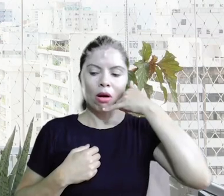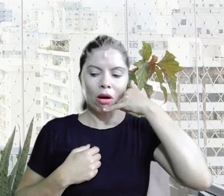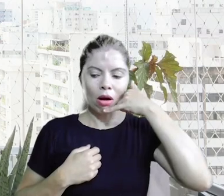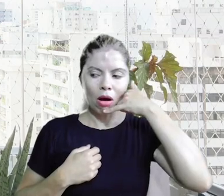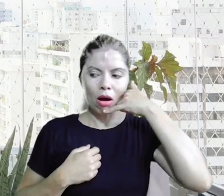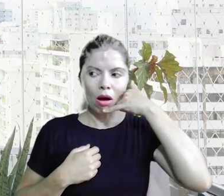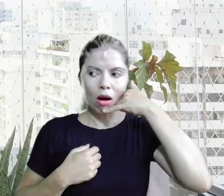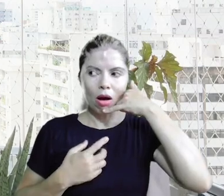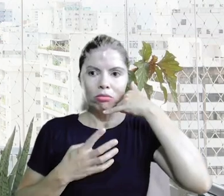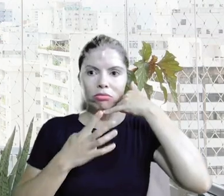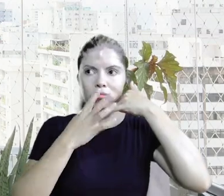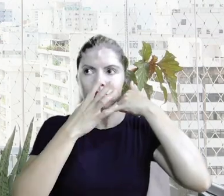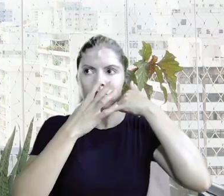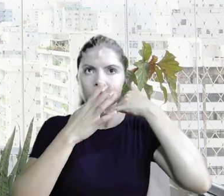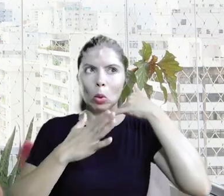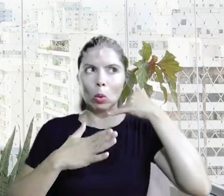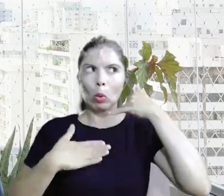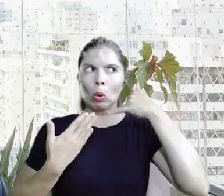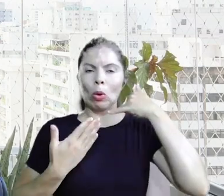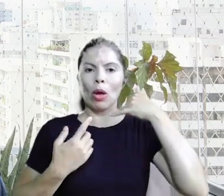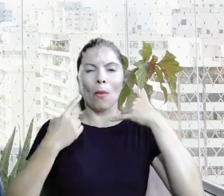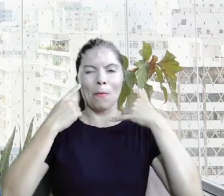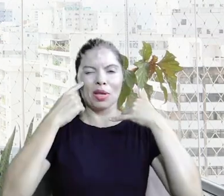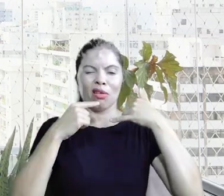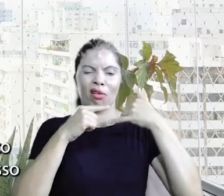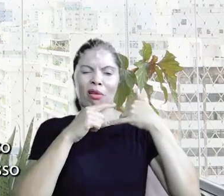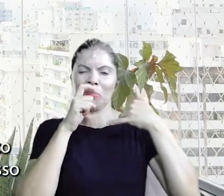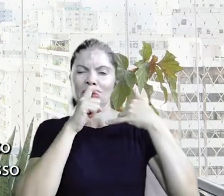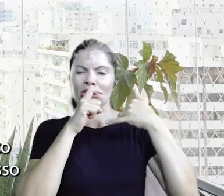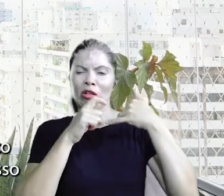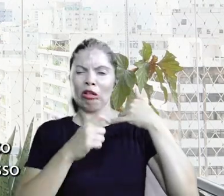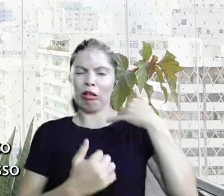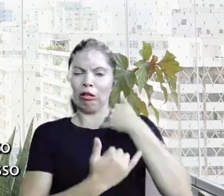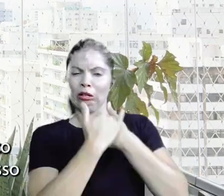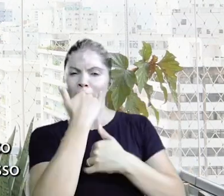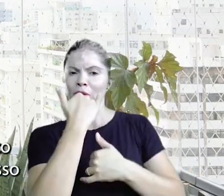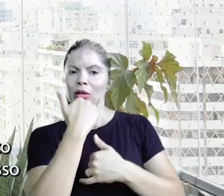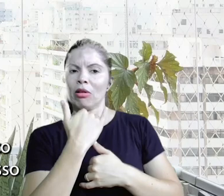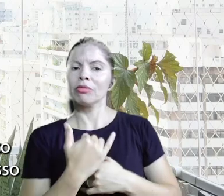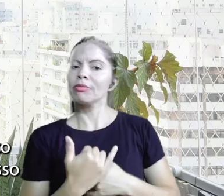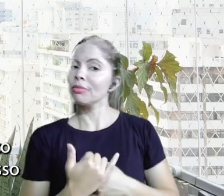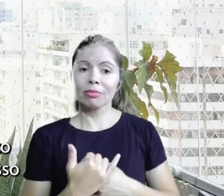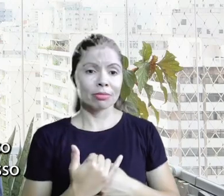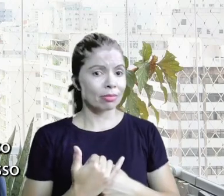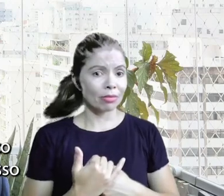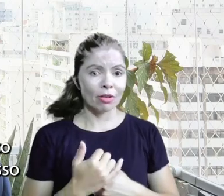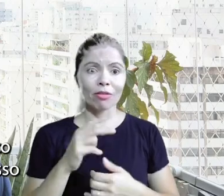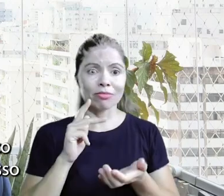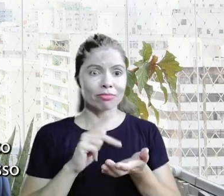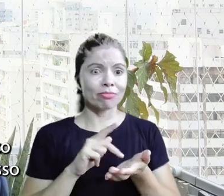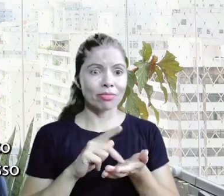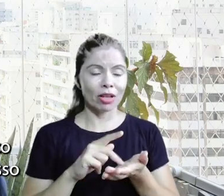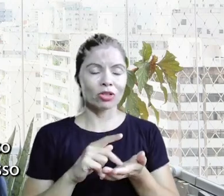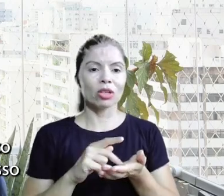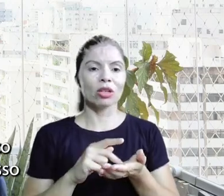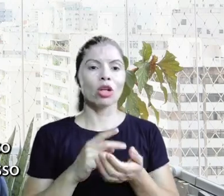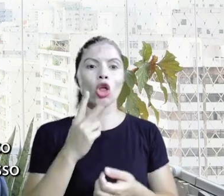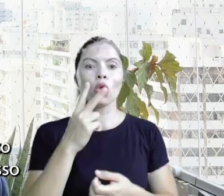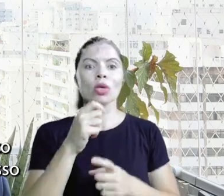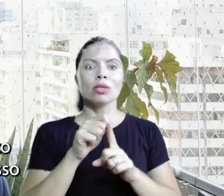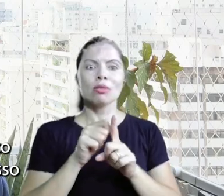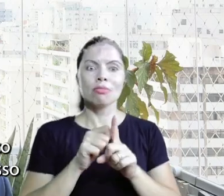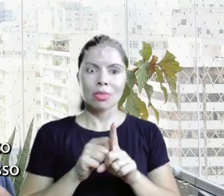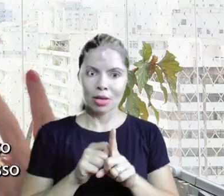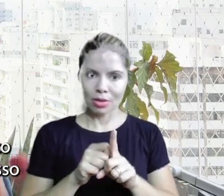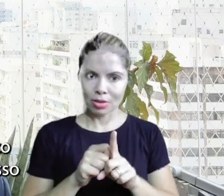aquilo para mim foi algo inesperado eu achei até que era um trote no começo e eu vivi por dois meses aquele